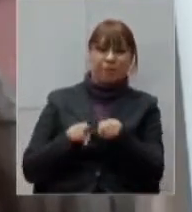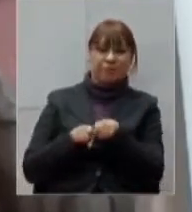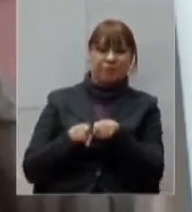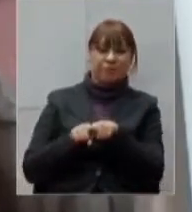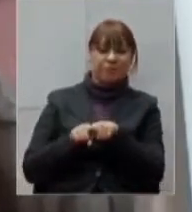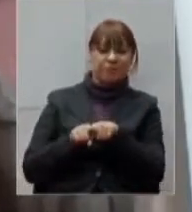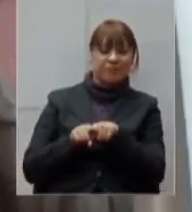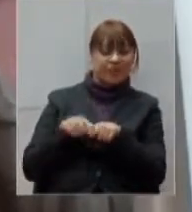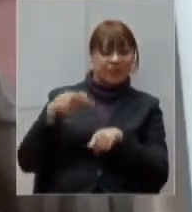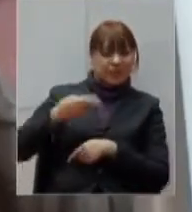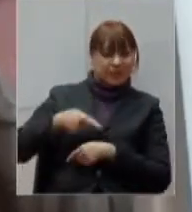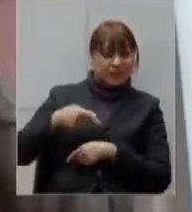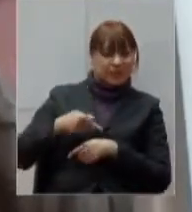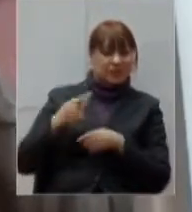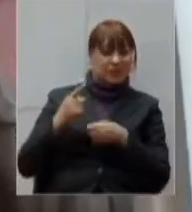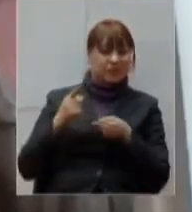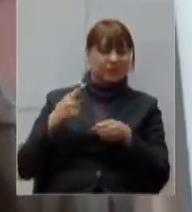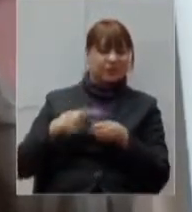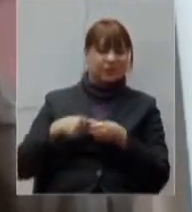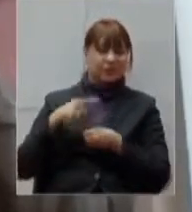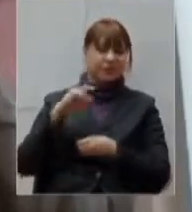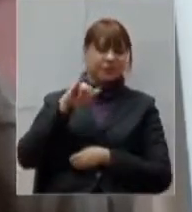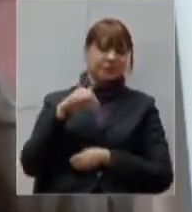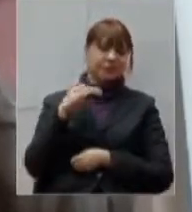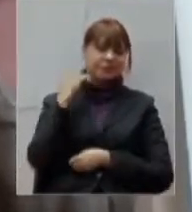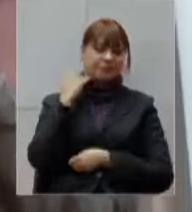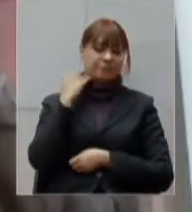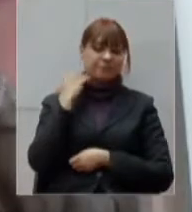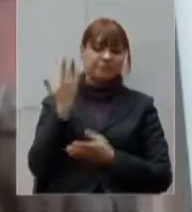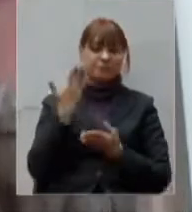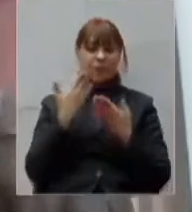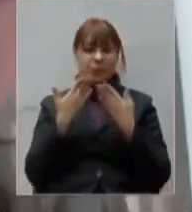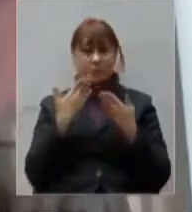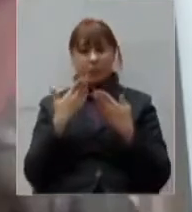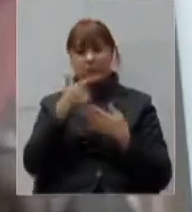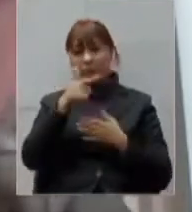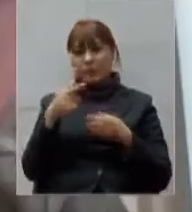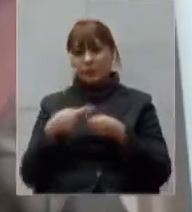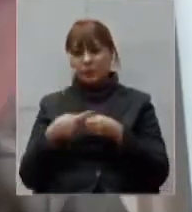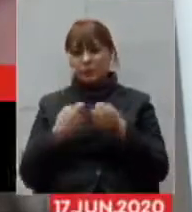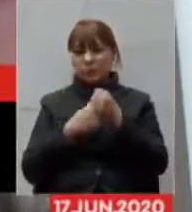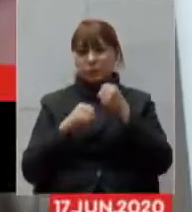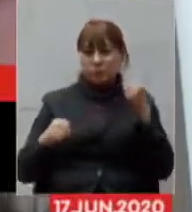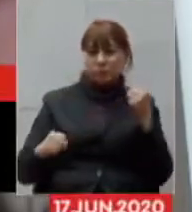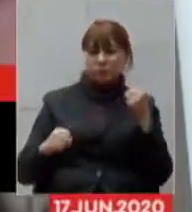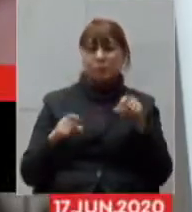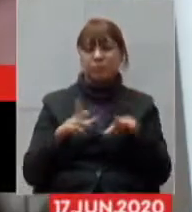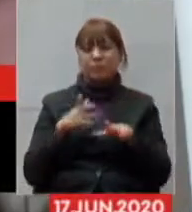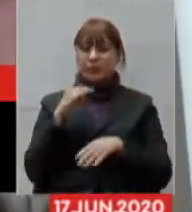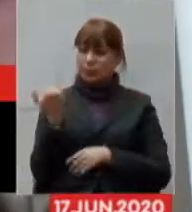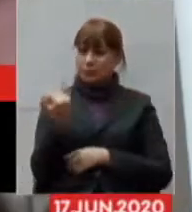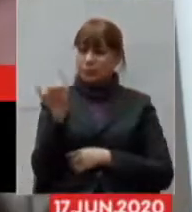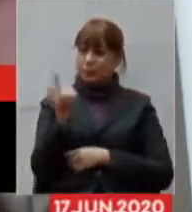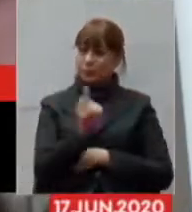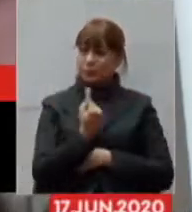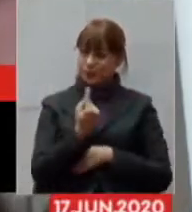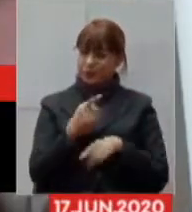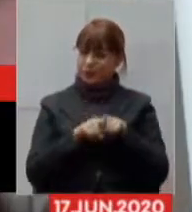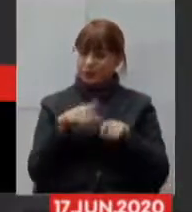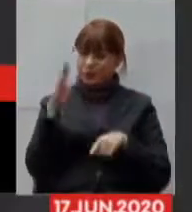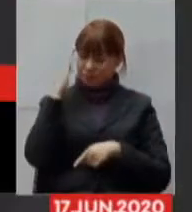cidades, das médias e grandes cidades, eu acho que isso daí é um dado importante para todos nós,